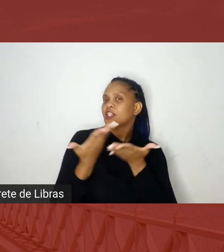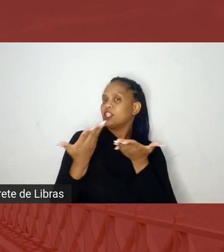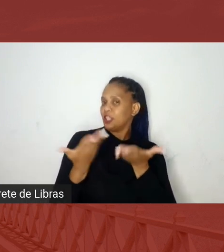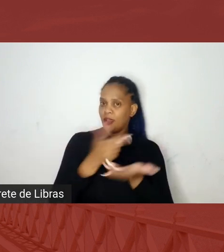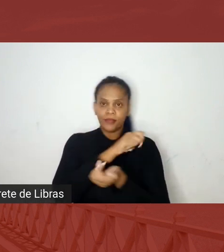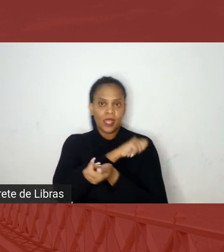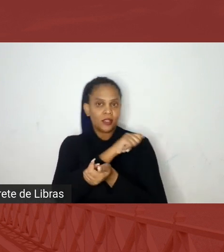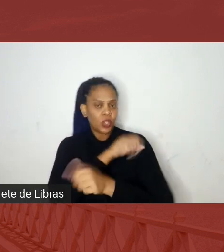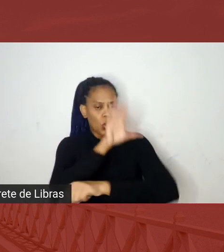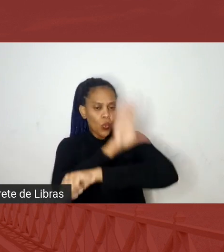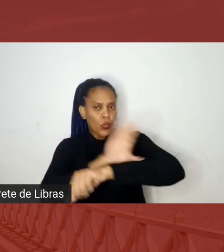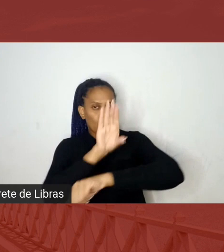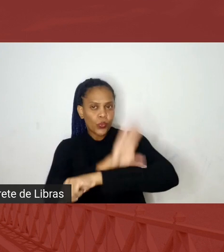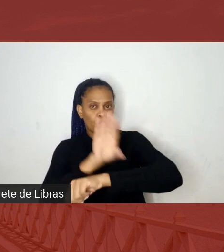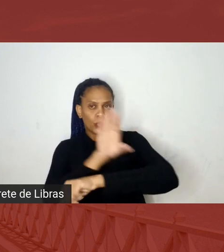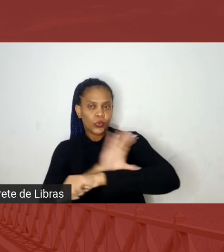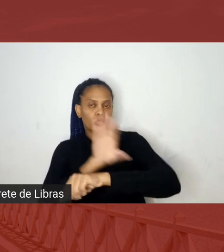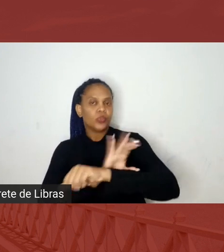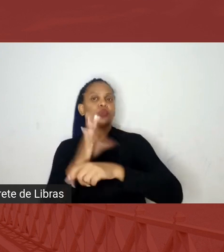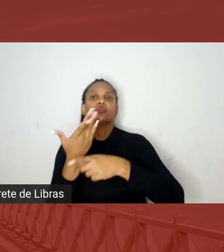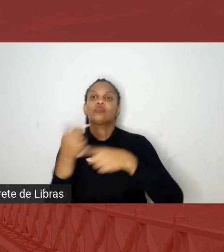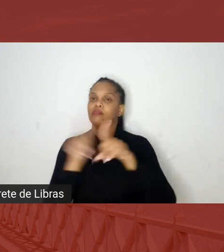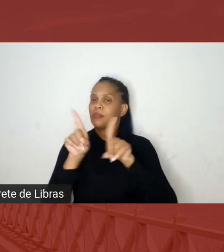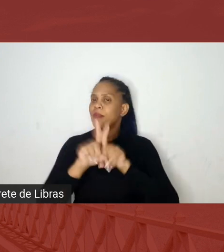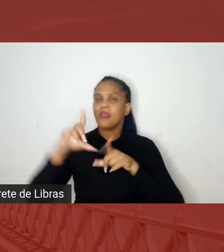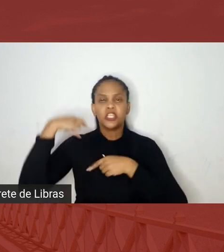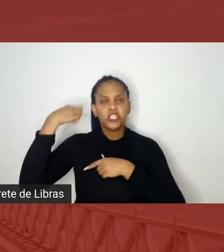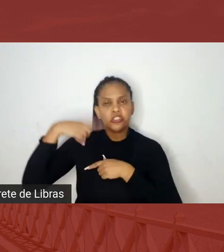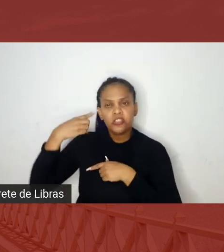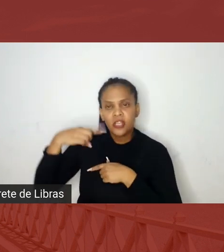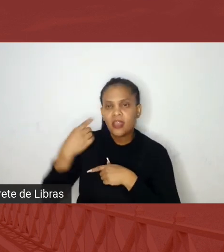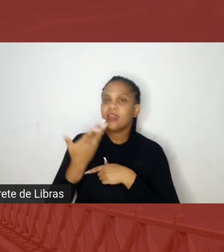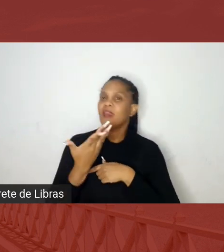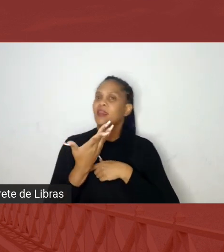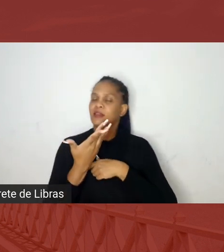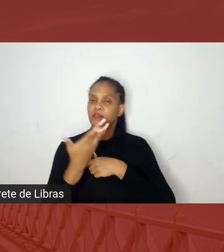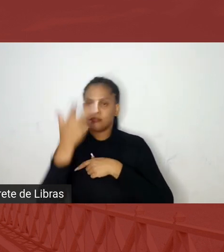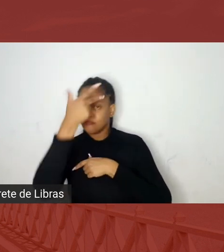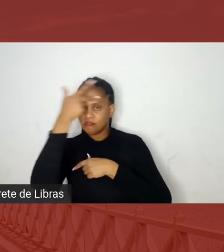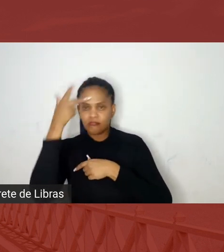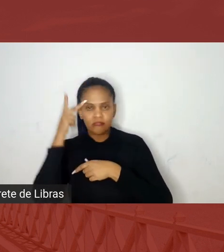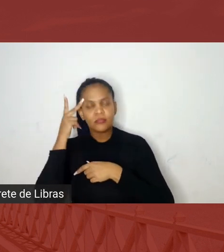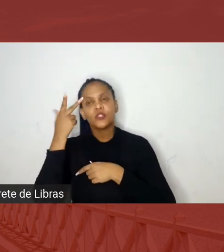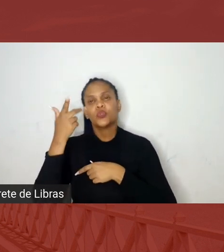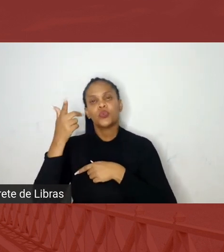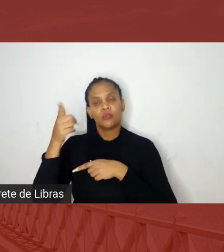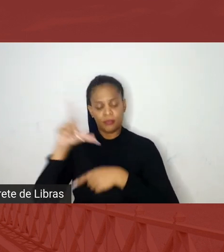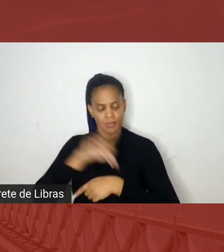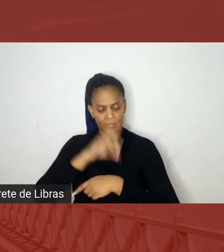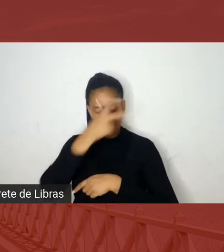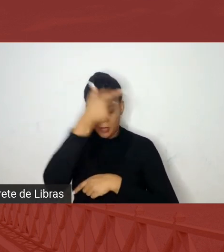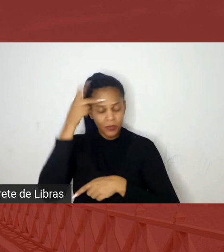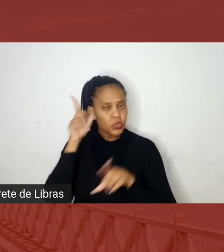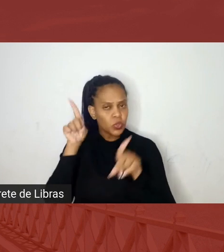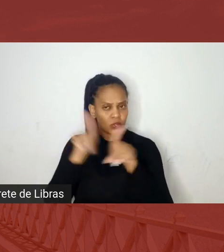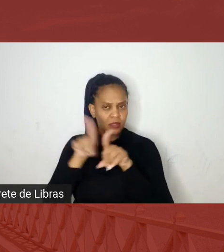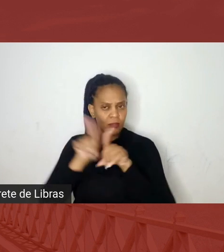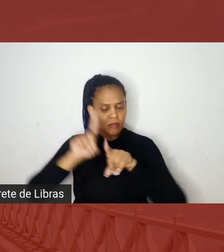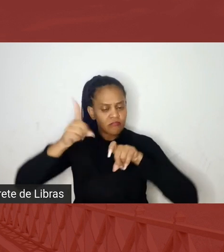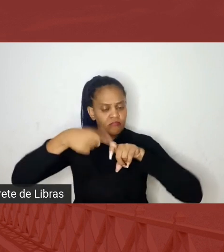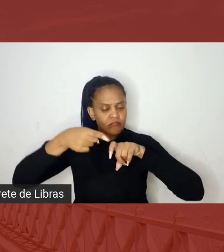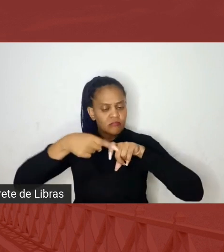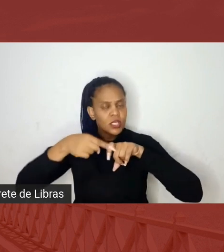eletizado, que é a engenharia, o direito, a medicina, e nós já temos pessoas que estão nesses, nesses,